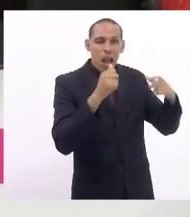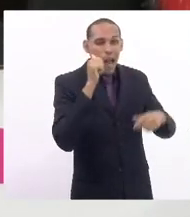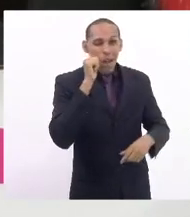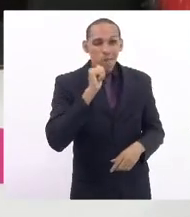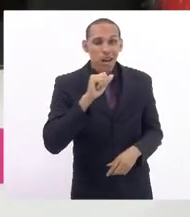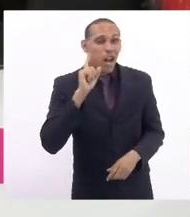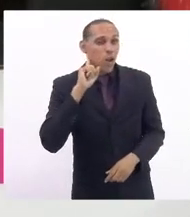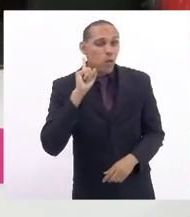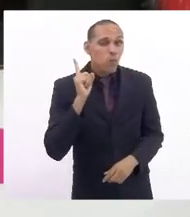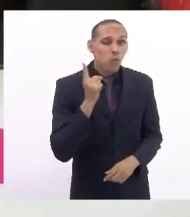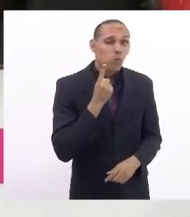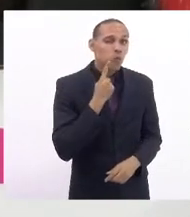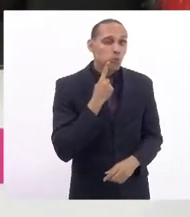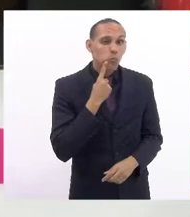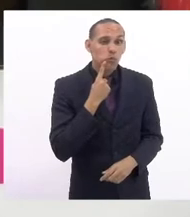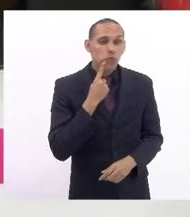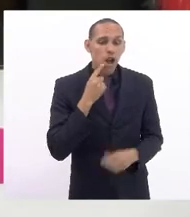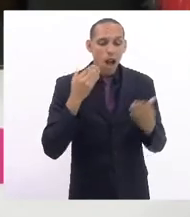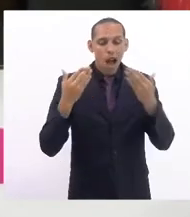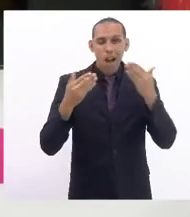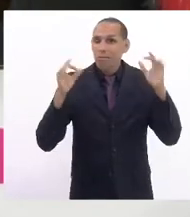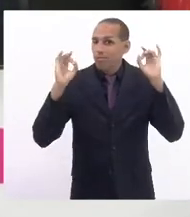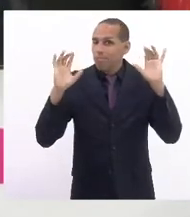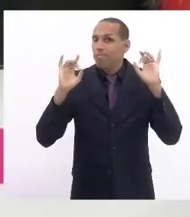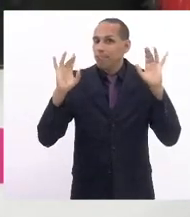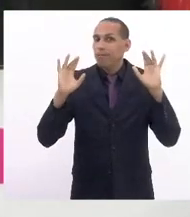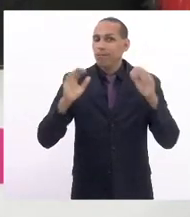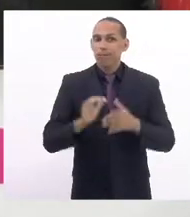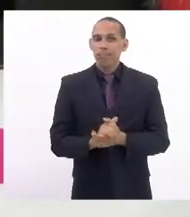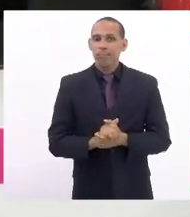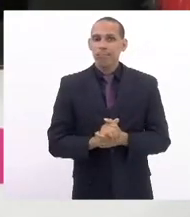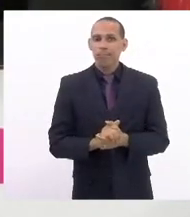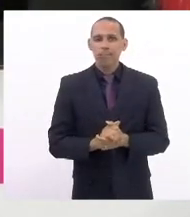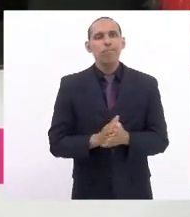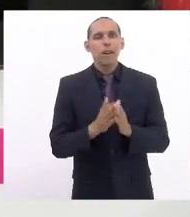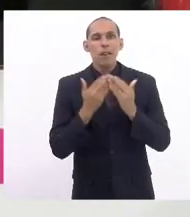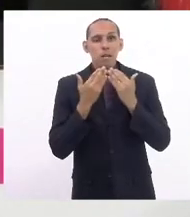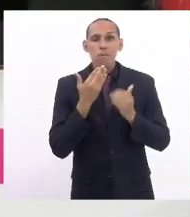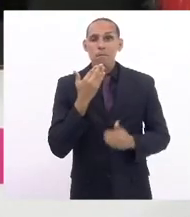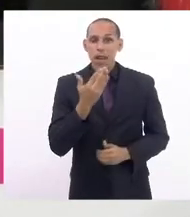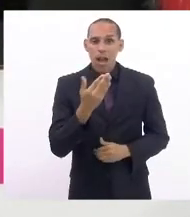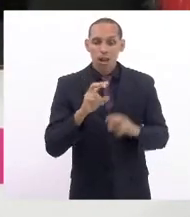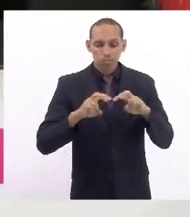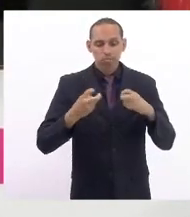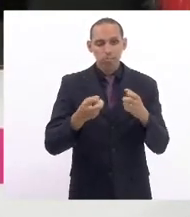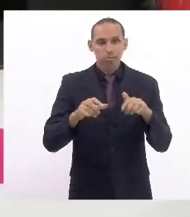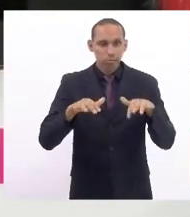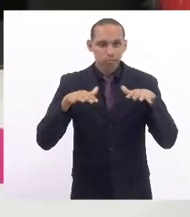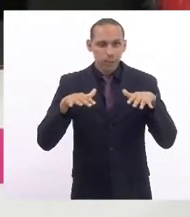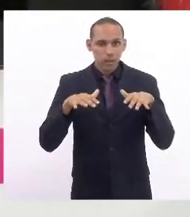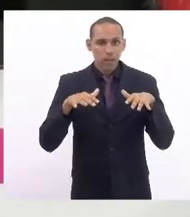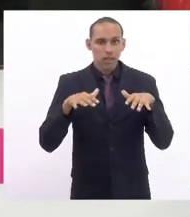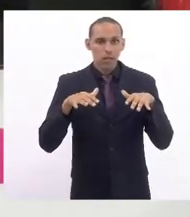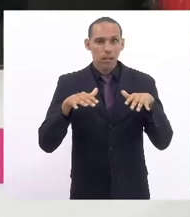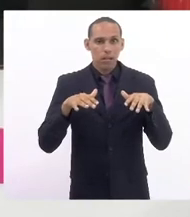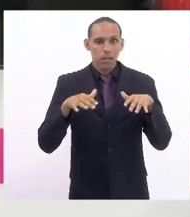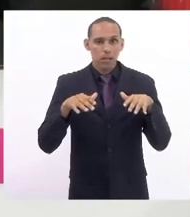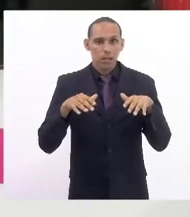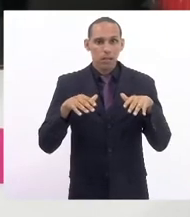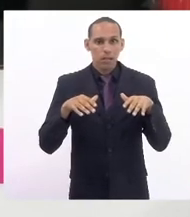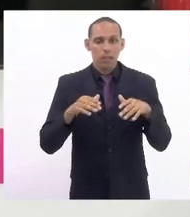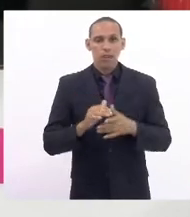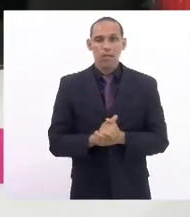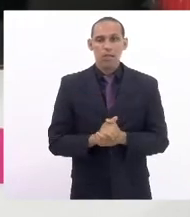para o atendimento especializado eu queria submeter ao plenário se é possível a gente pedir